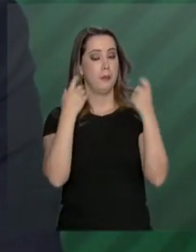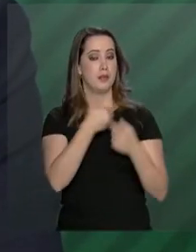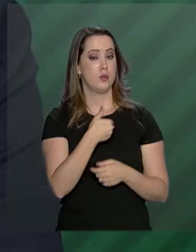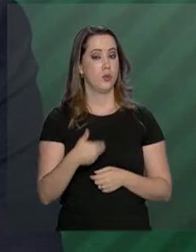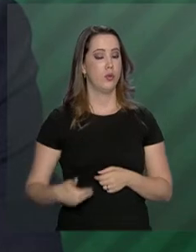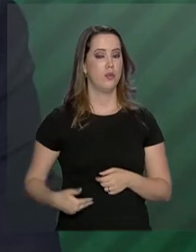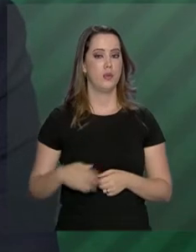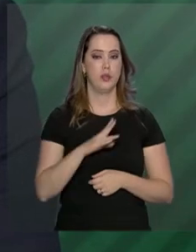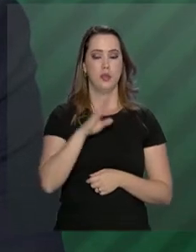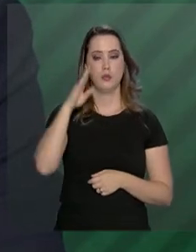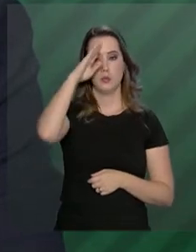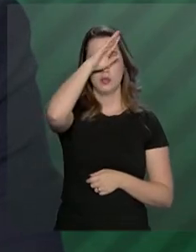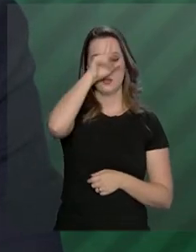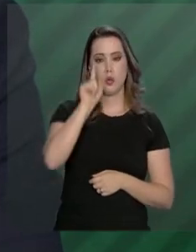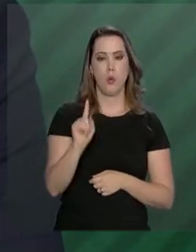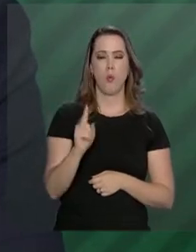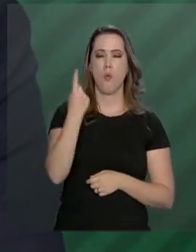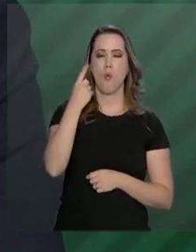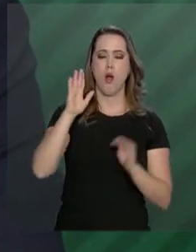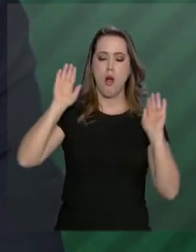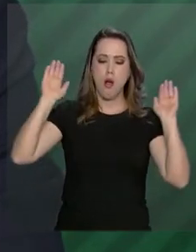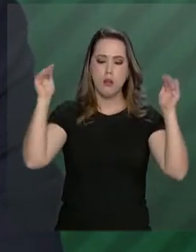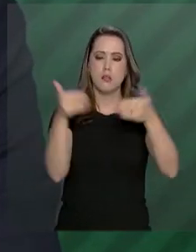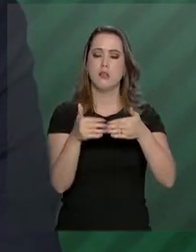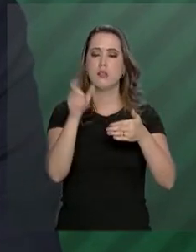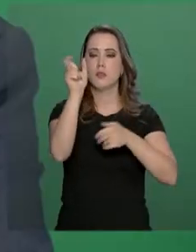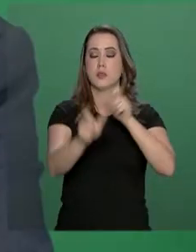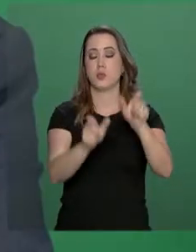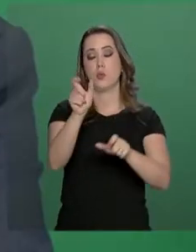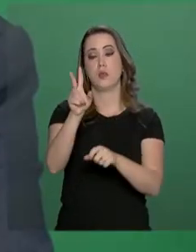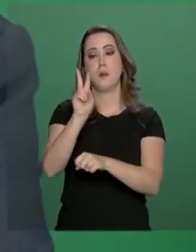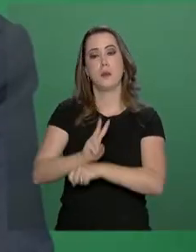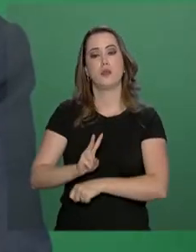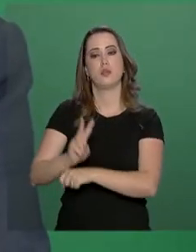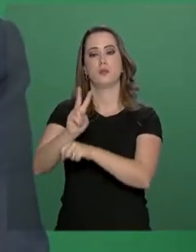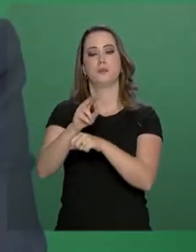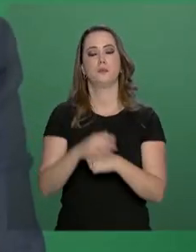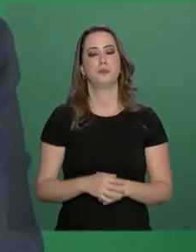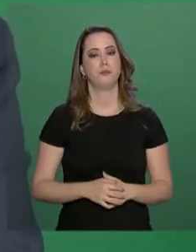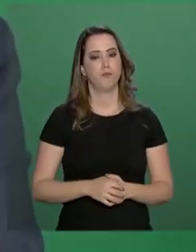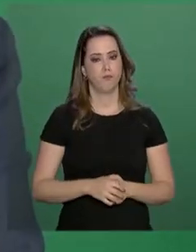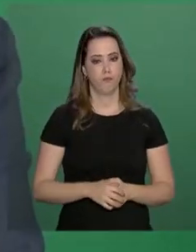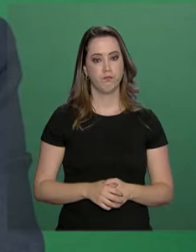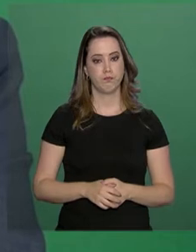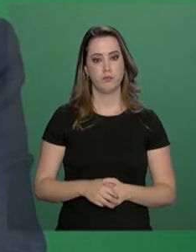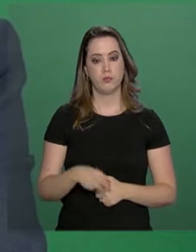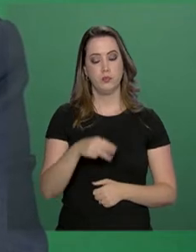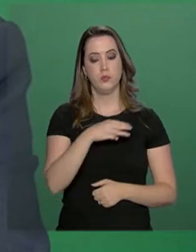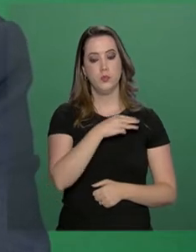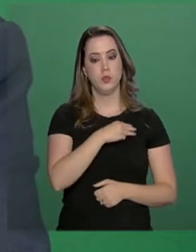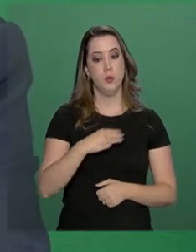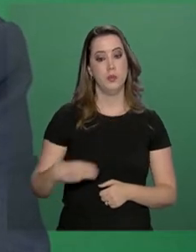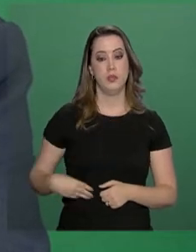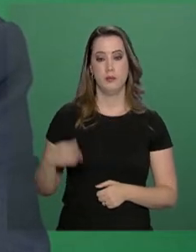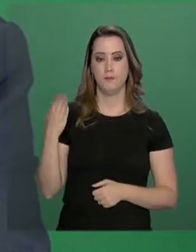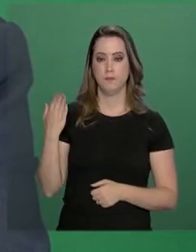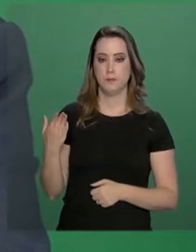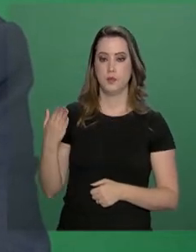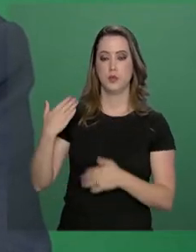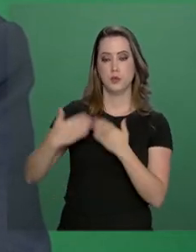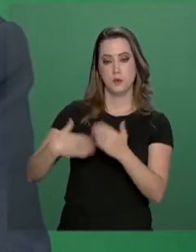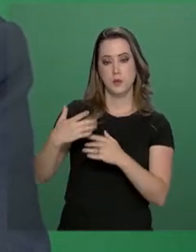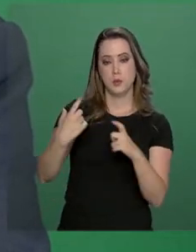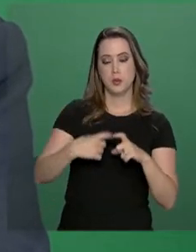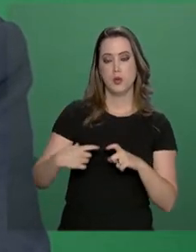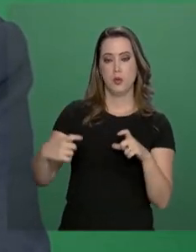governo Bolsonaro tem é número um, é com as pessoas. O ministro do Desenvolvimento Regional, Gustavo Canuto,